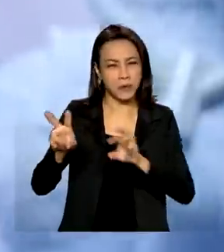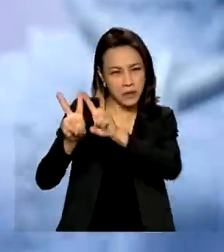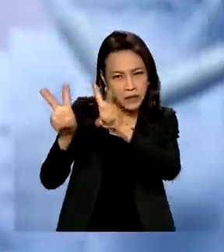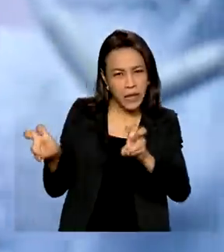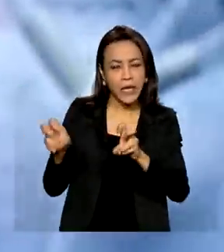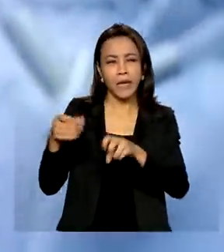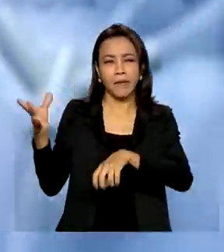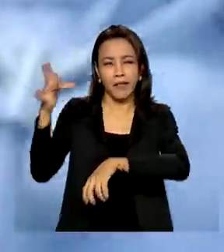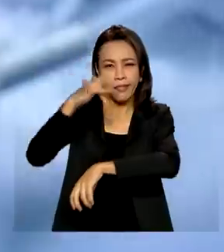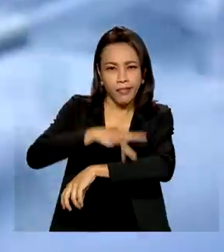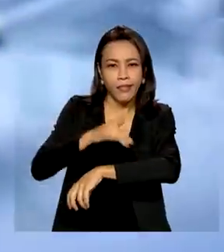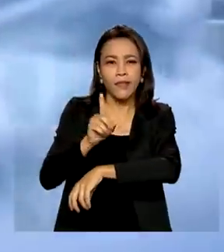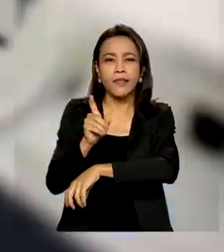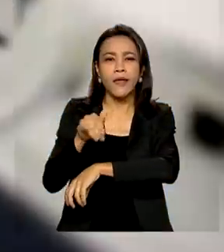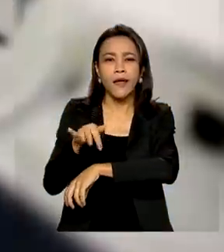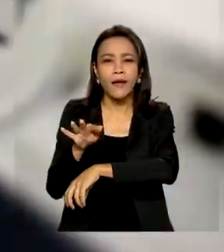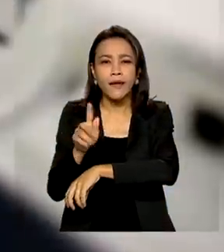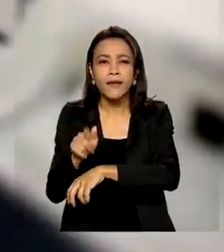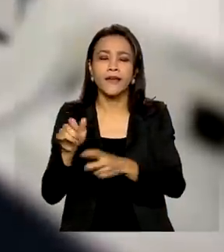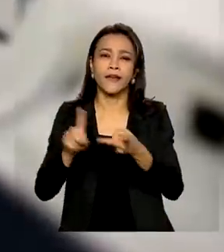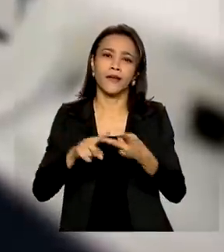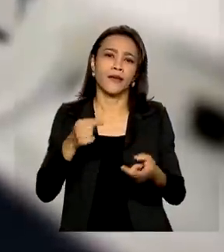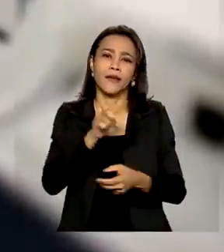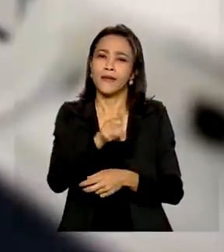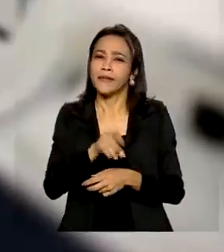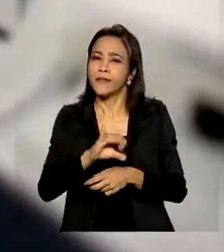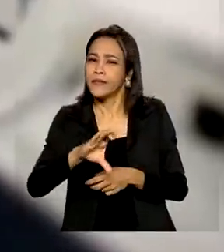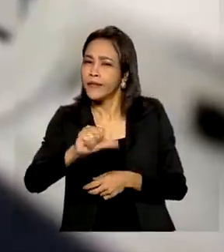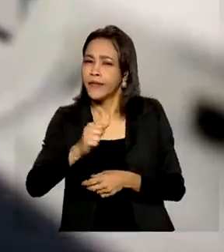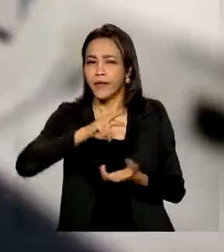dengue, zika, chikungunya, meningites, hepatites.